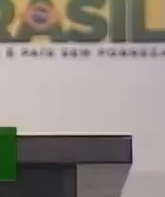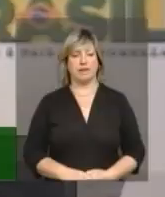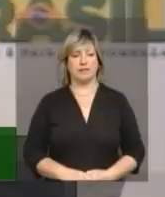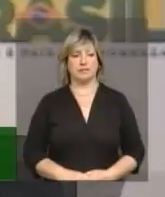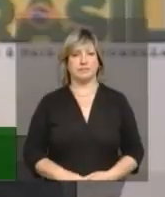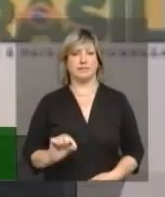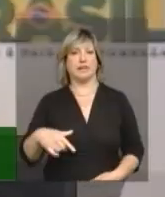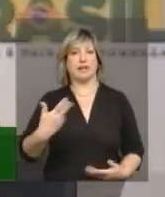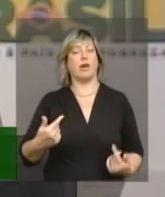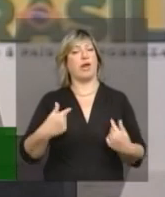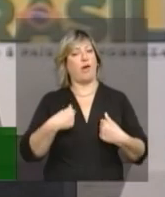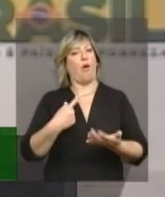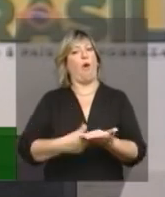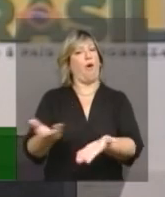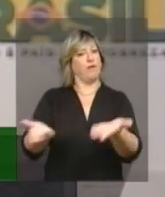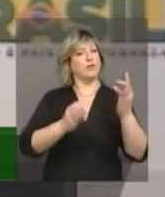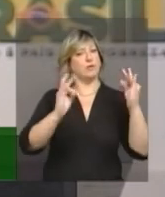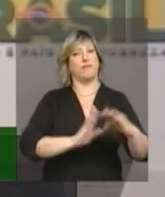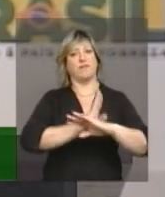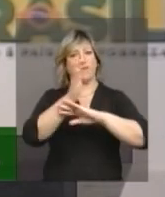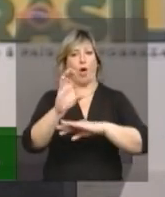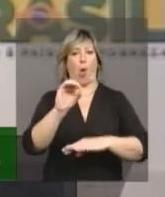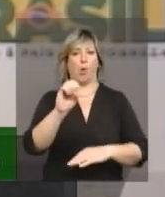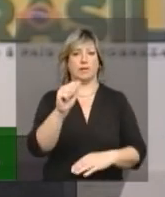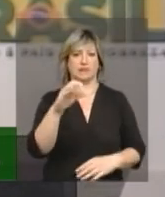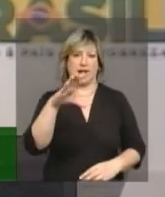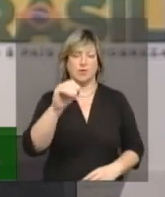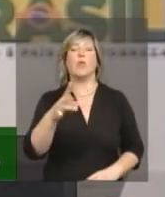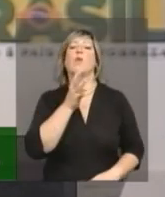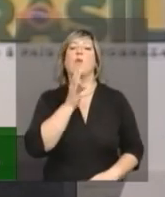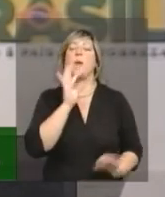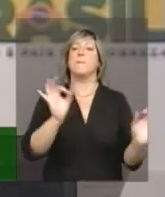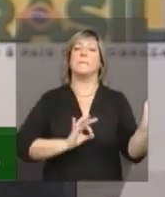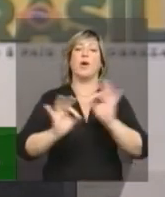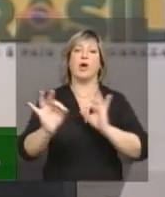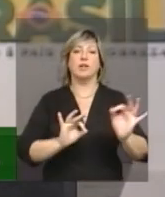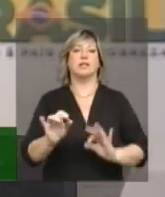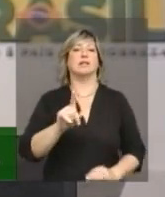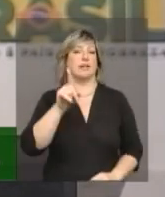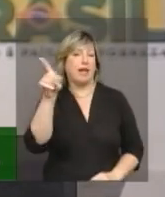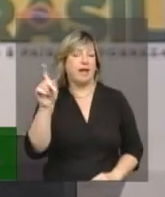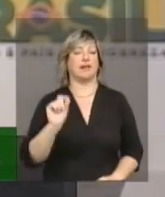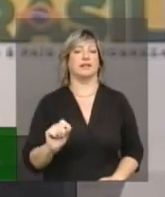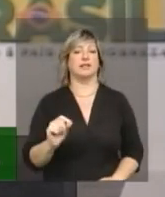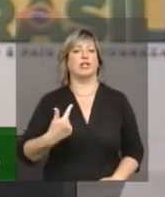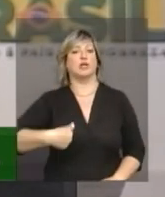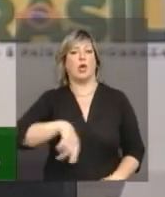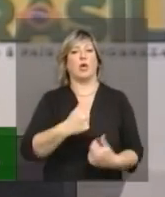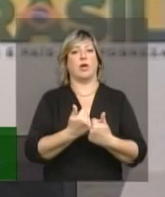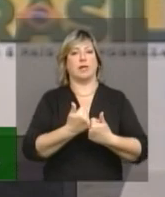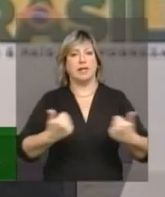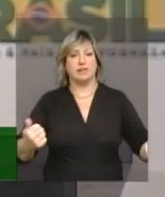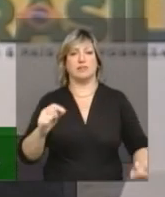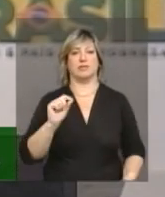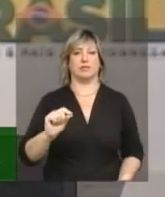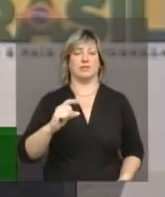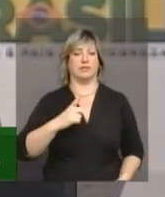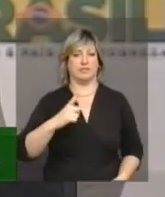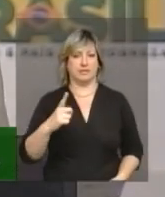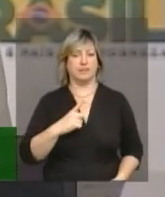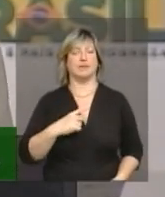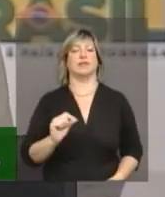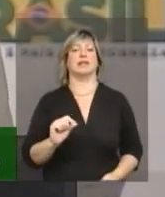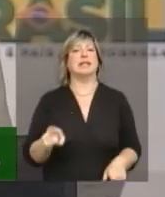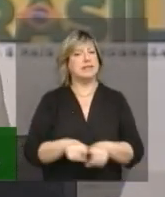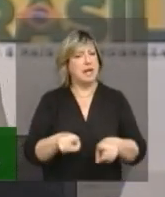Então, eu também convido a todos para ir lá em Osasco, conhecer os projetos de lá, conhecer a nossa cooperativa de costura, contratar